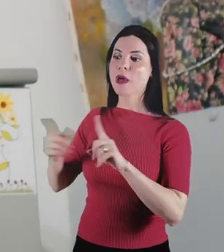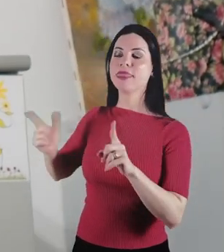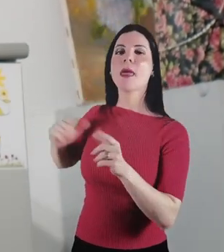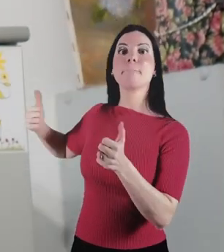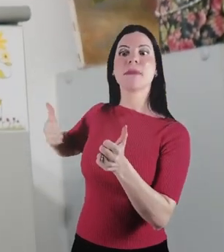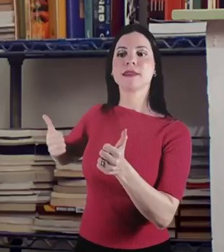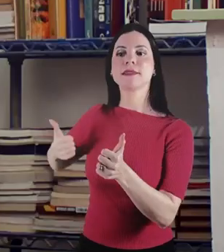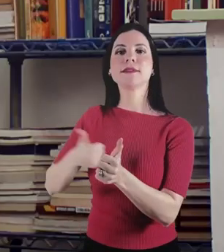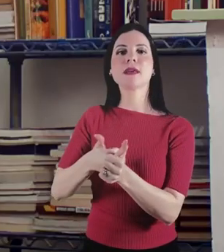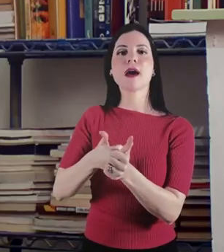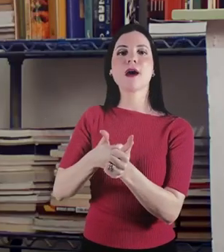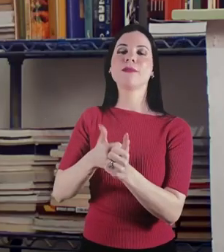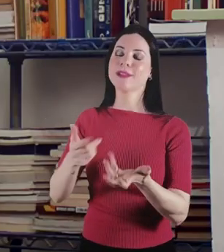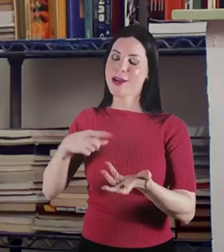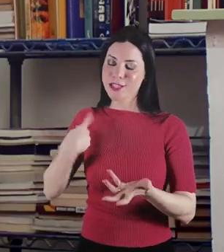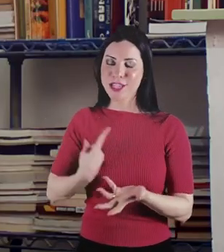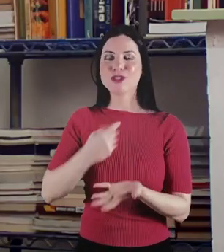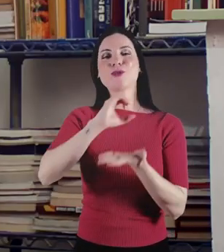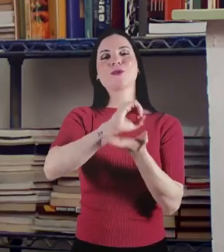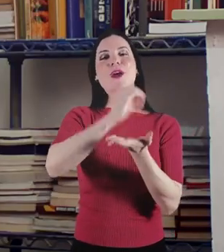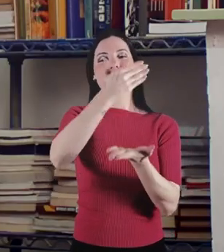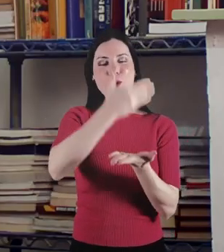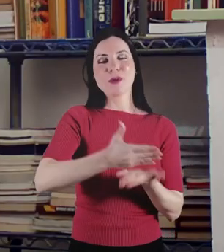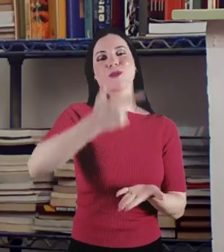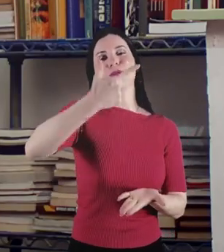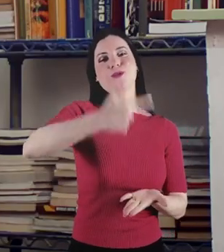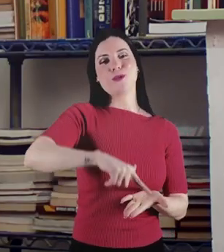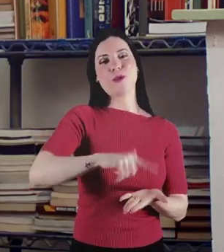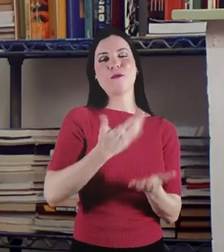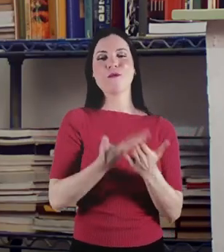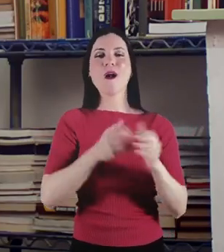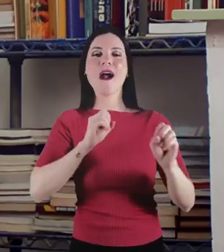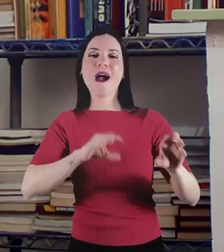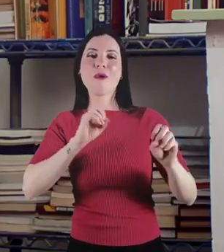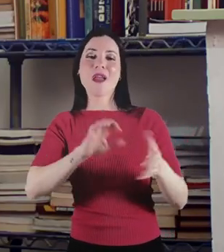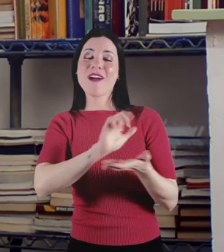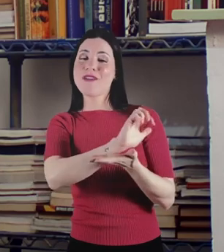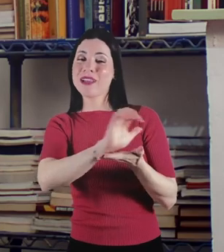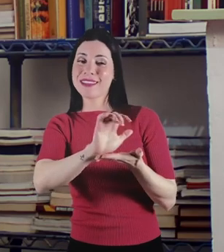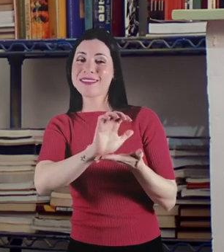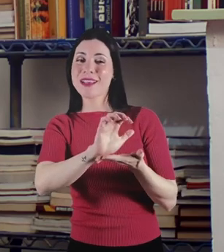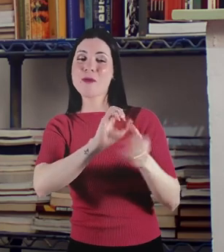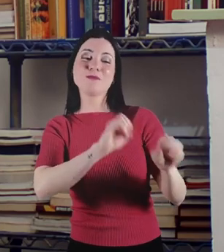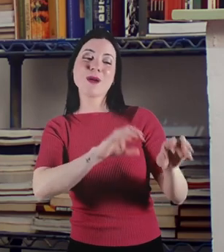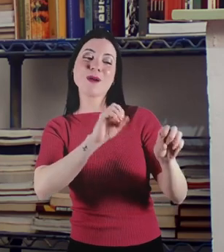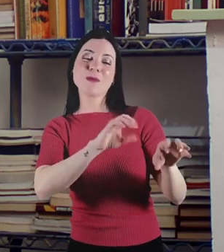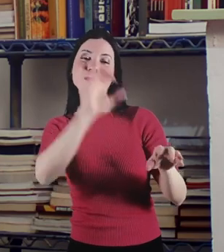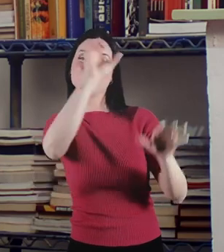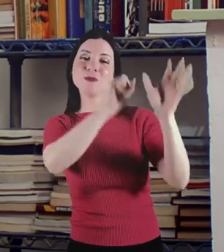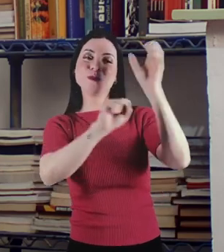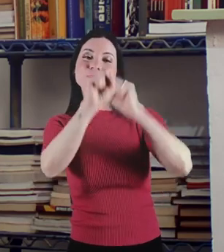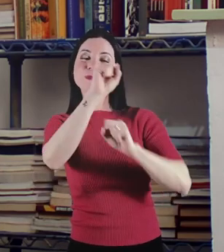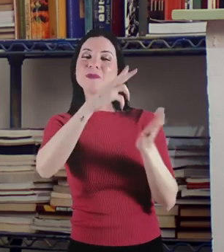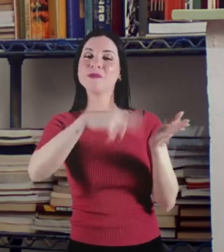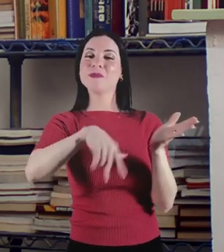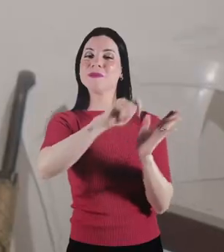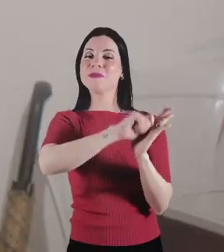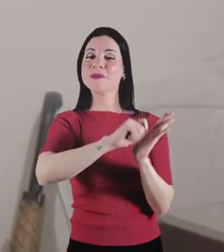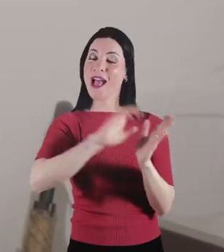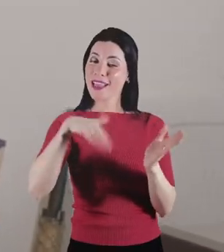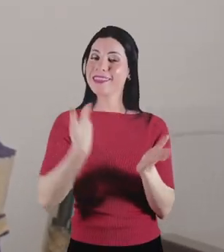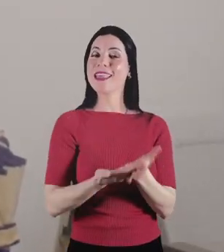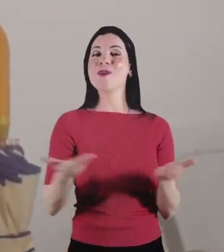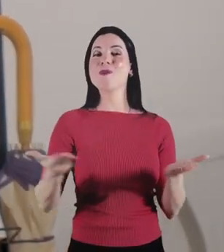perseguidos. Então nós começamos tudo de novo a dar aula de alfabetização. E até hoje